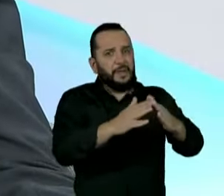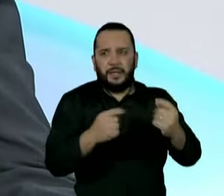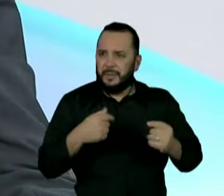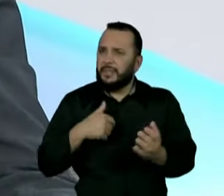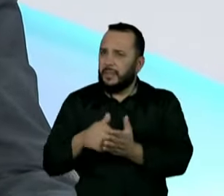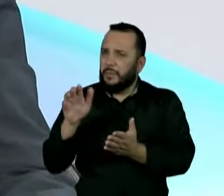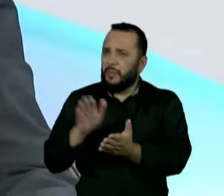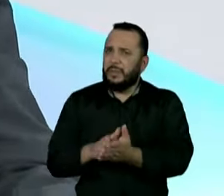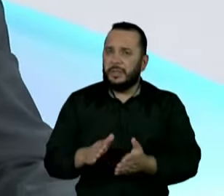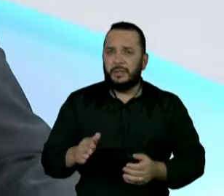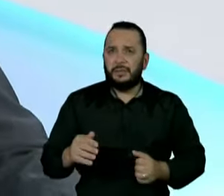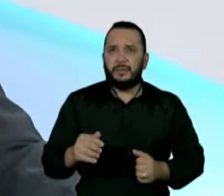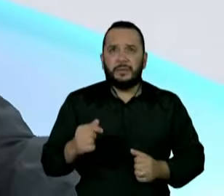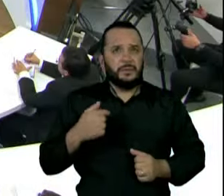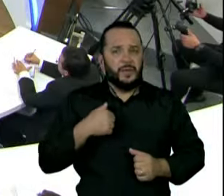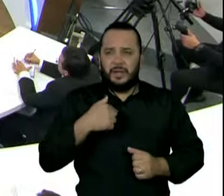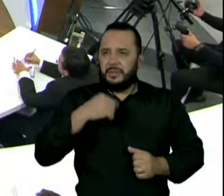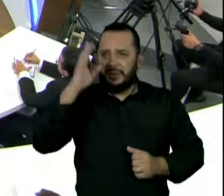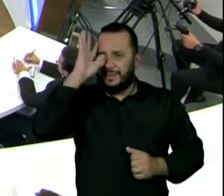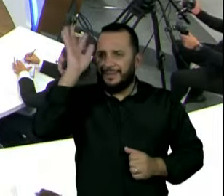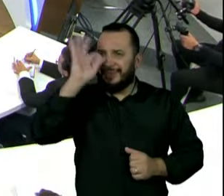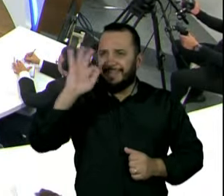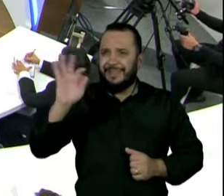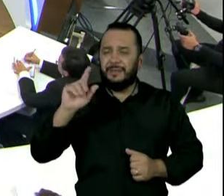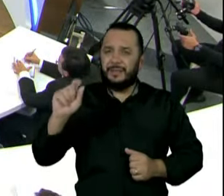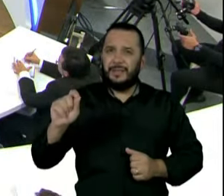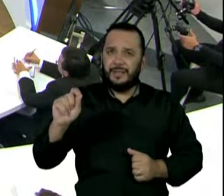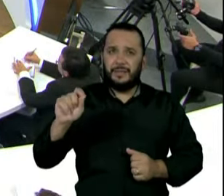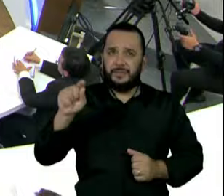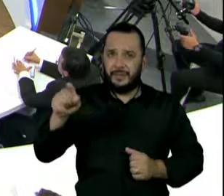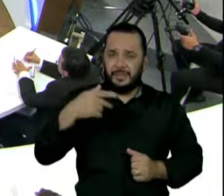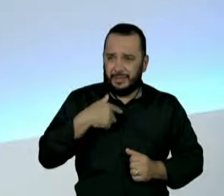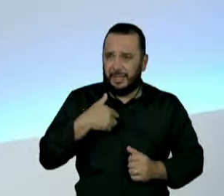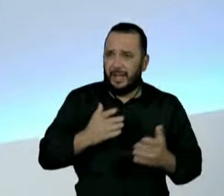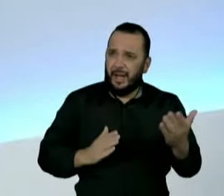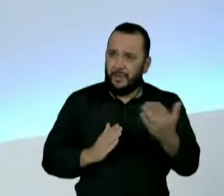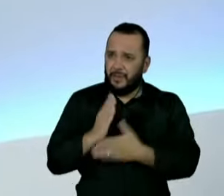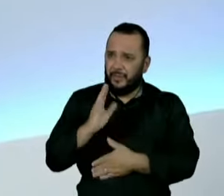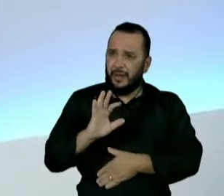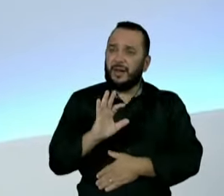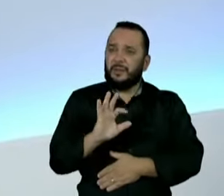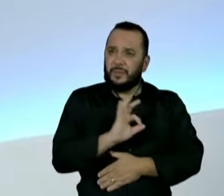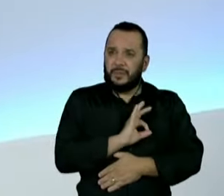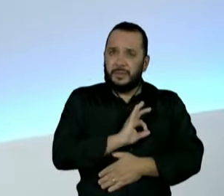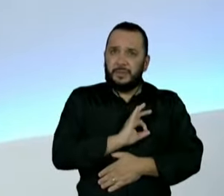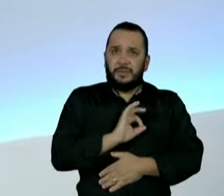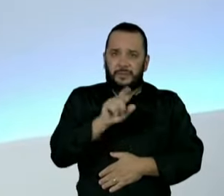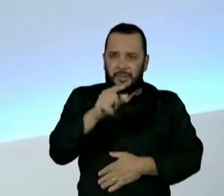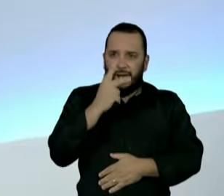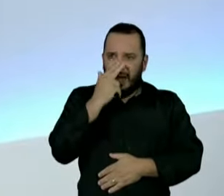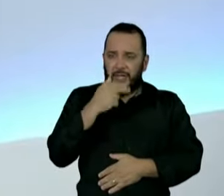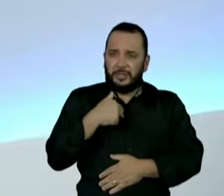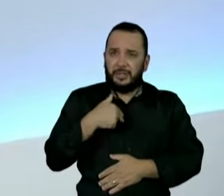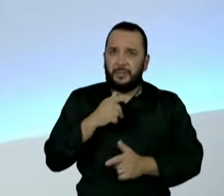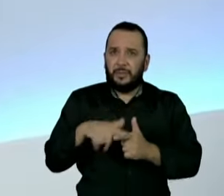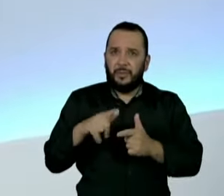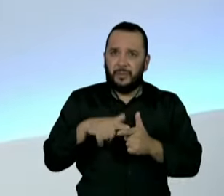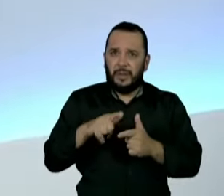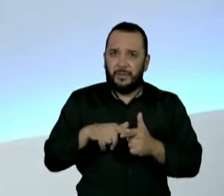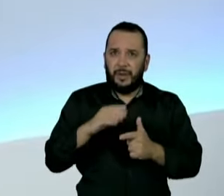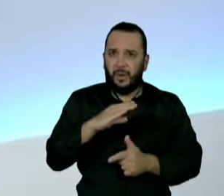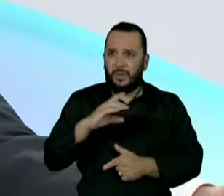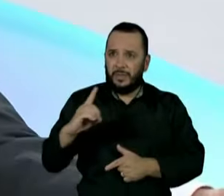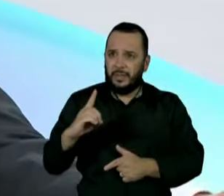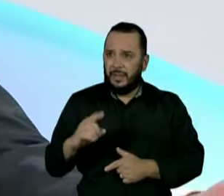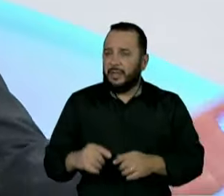Eu acho que o não fica claro, governador, é se a letalidade policial, caso o senhor seja eleito, vai ser um problema ao senhor coordenar. Não, não vai ser